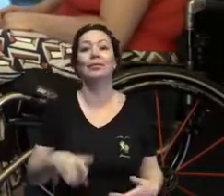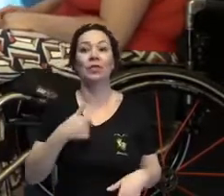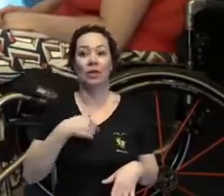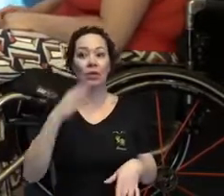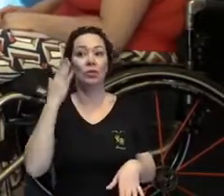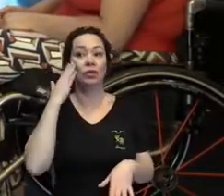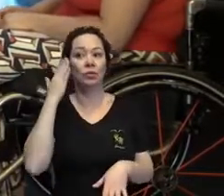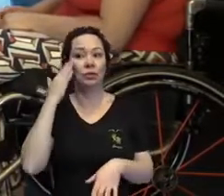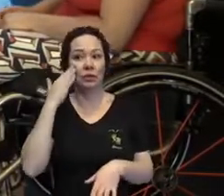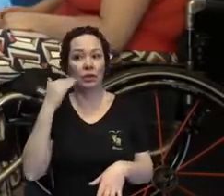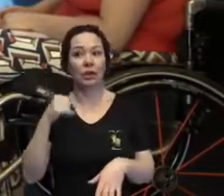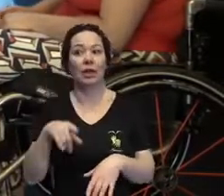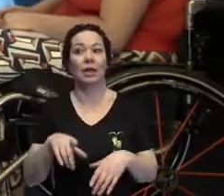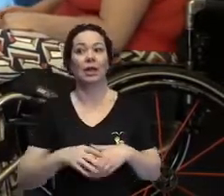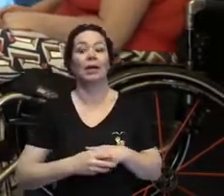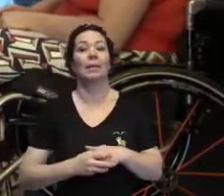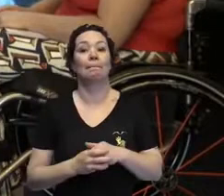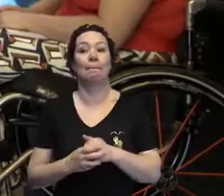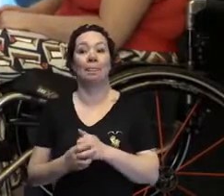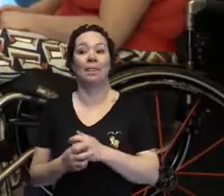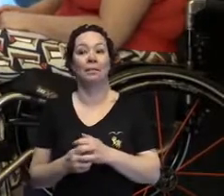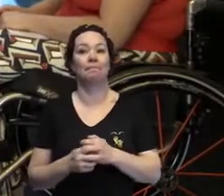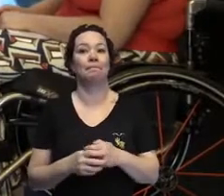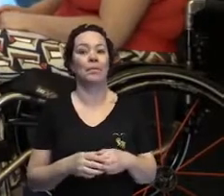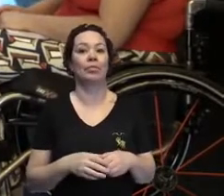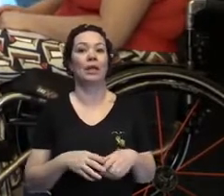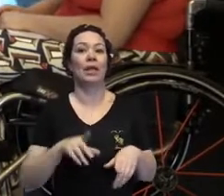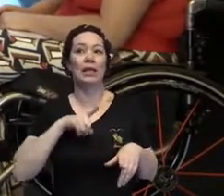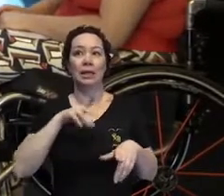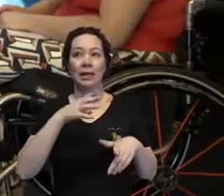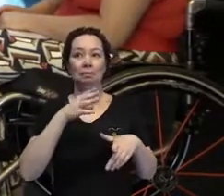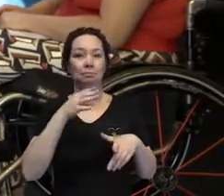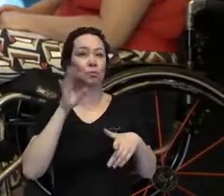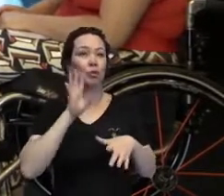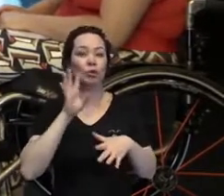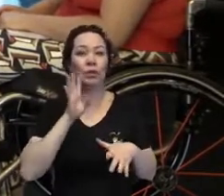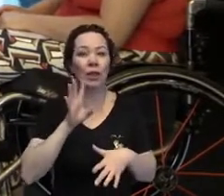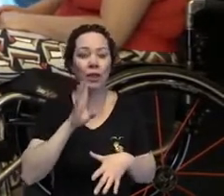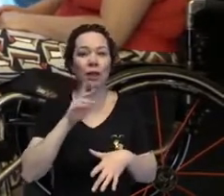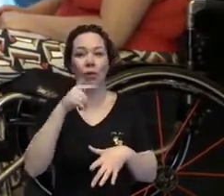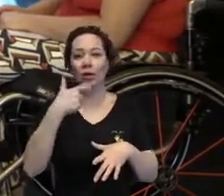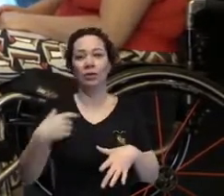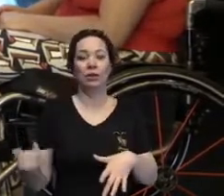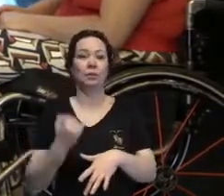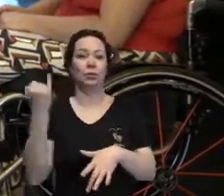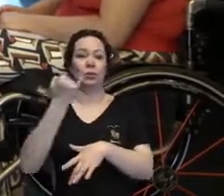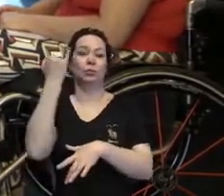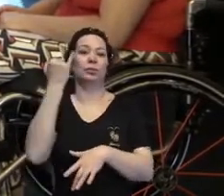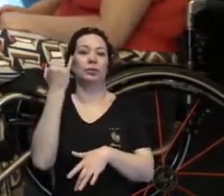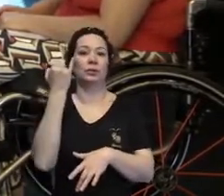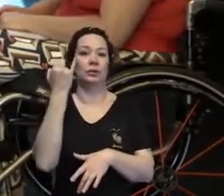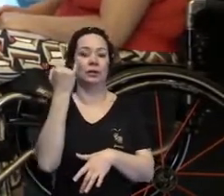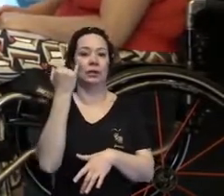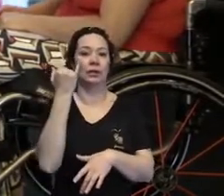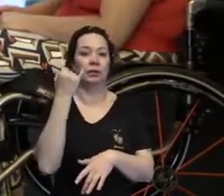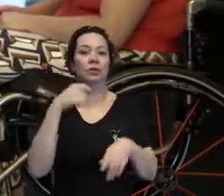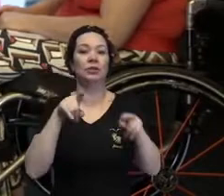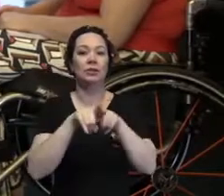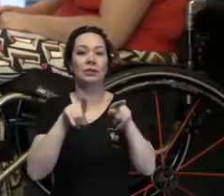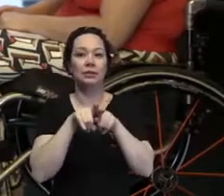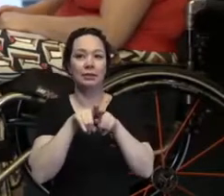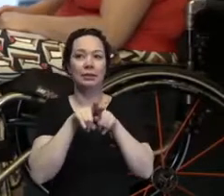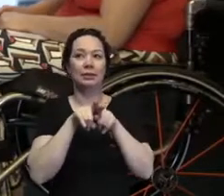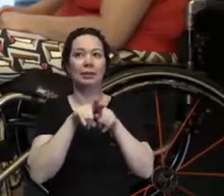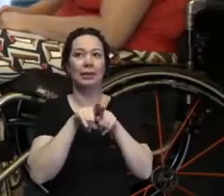enormemente a minha ignorância em vários aspectos e eu acho que isso é fundamental, a gente tirar também a palavra